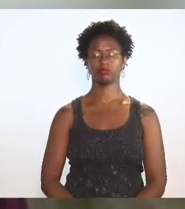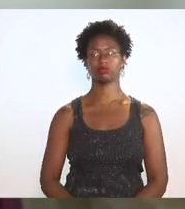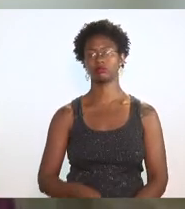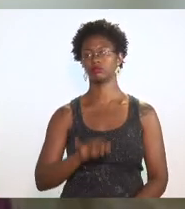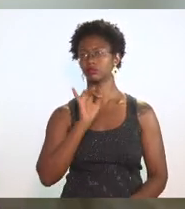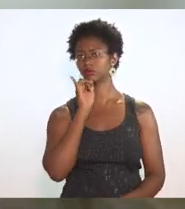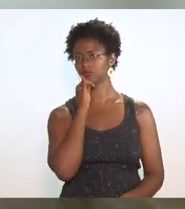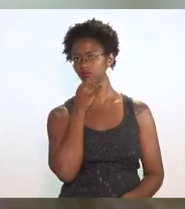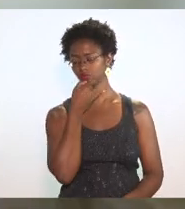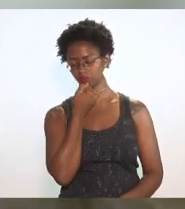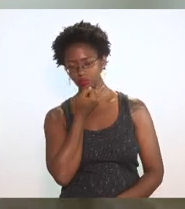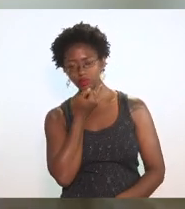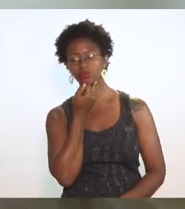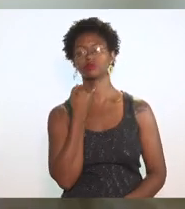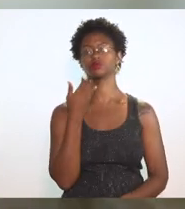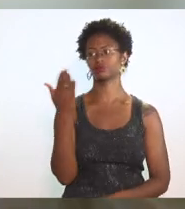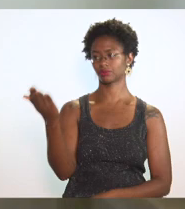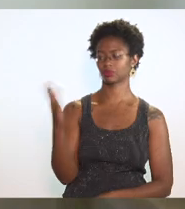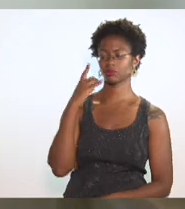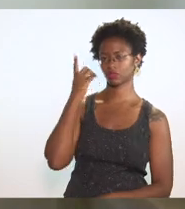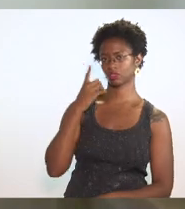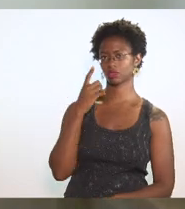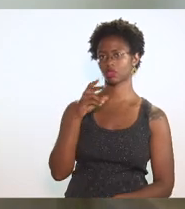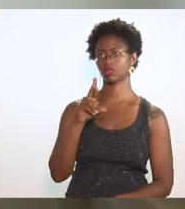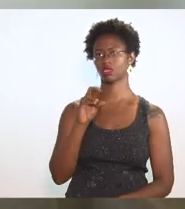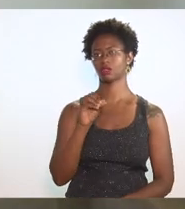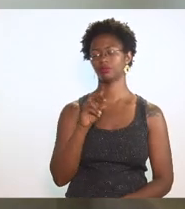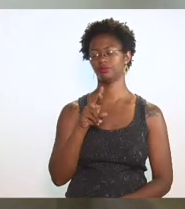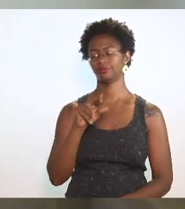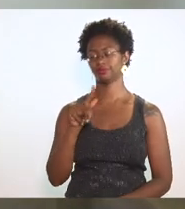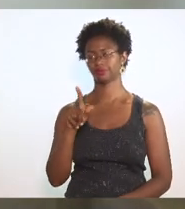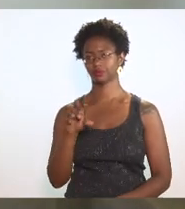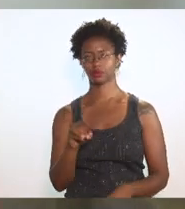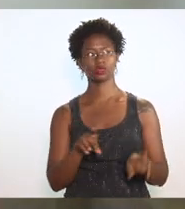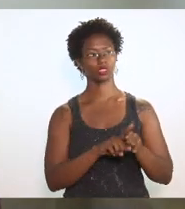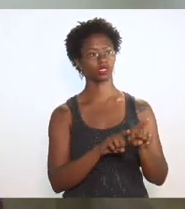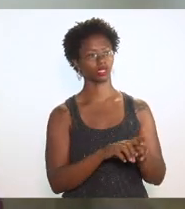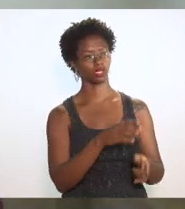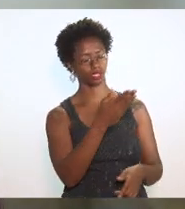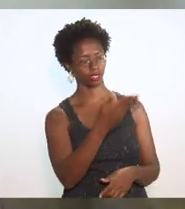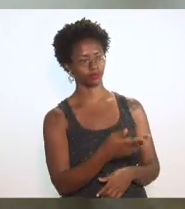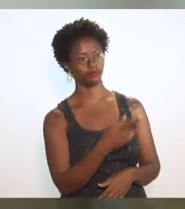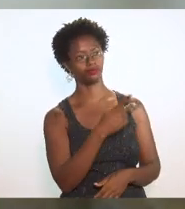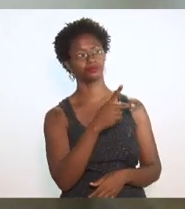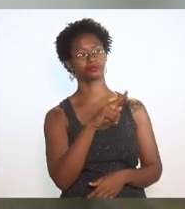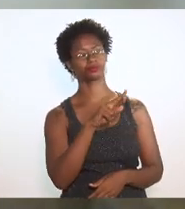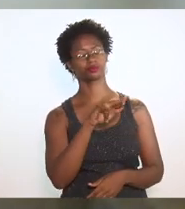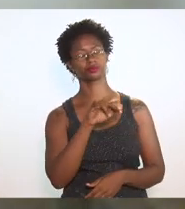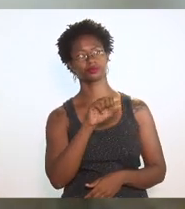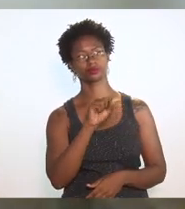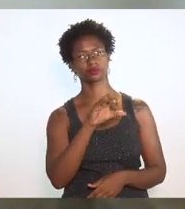infelizmente deputado Rodrigo Amorim deputada doutora Priscila Sacalem